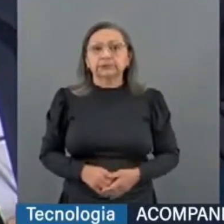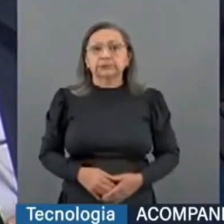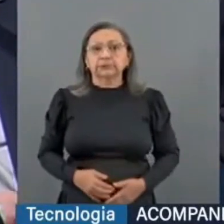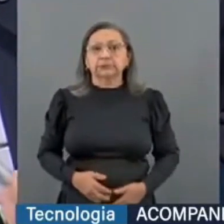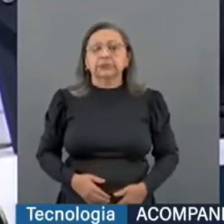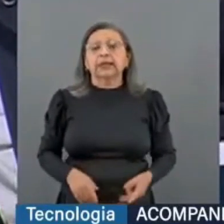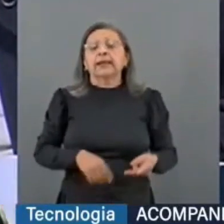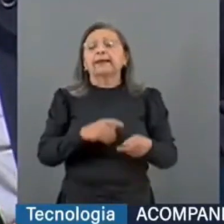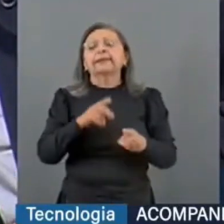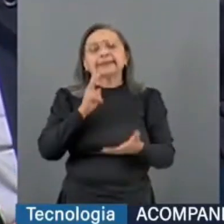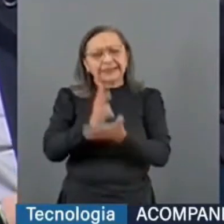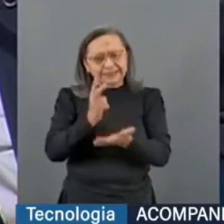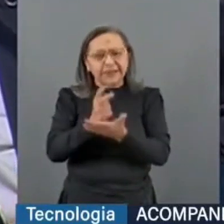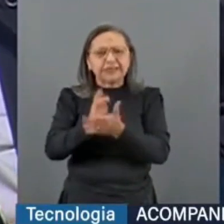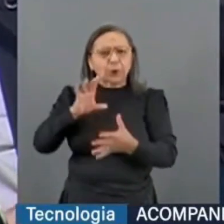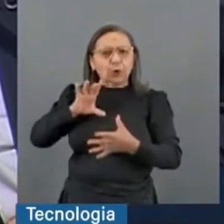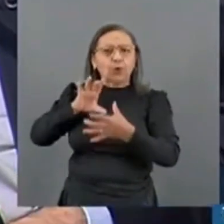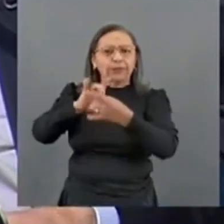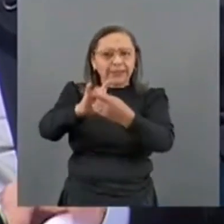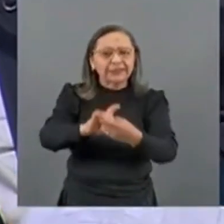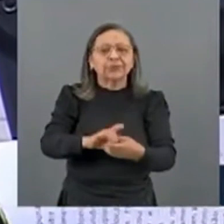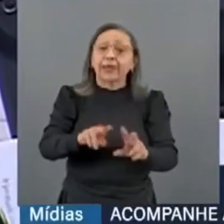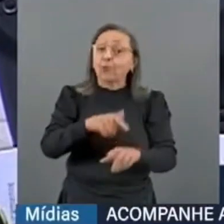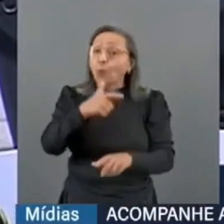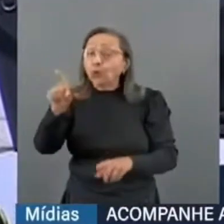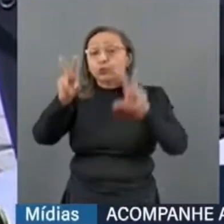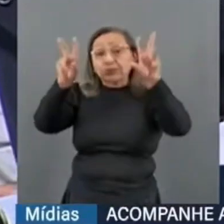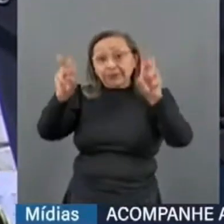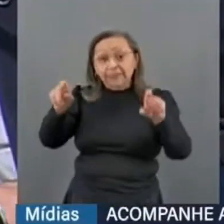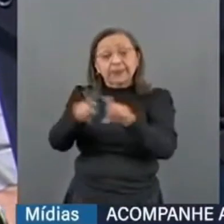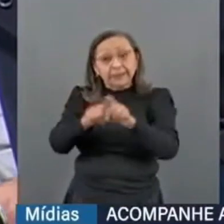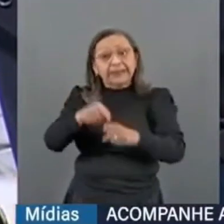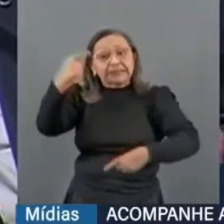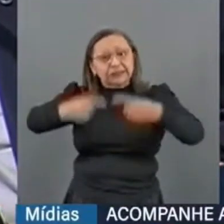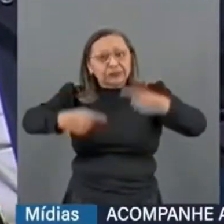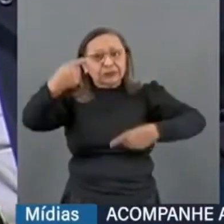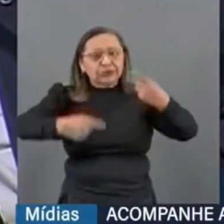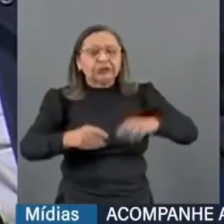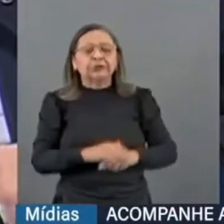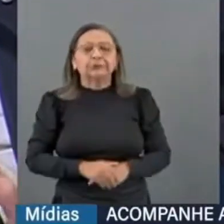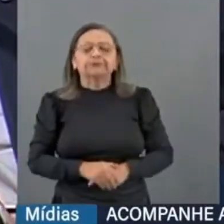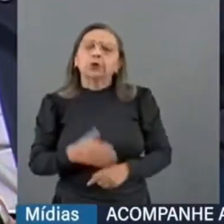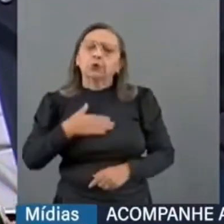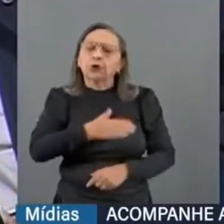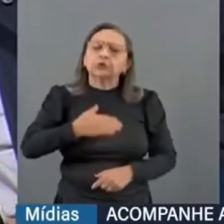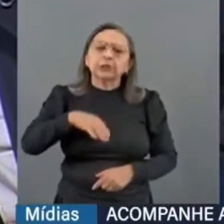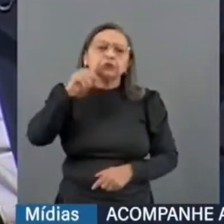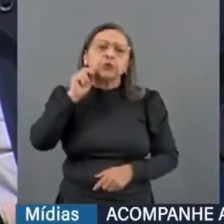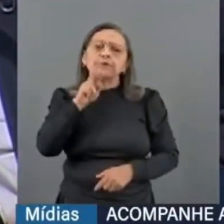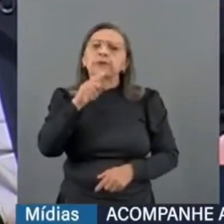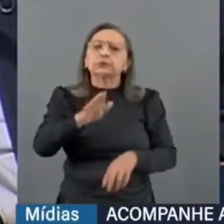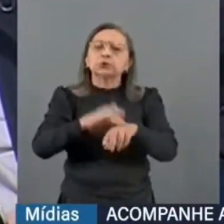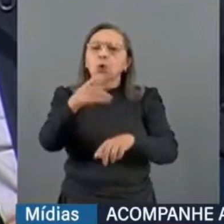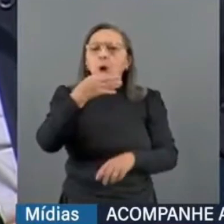Ainda nessa linha, e um tema também que tem sido discutido, gostaria de ouvir a sua opinião